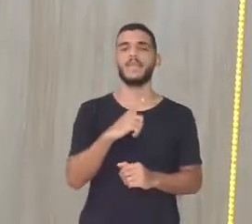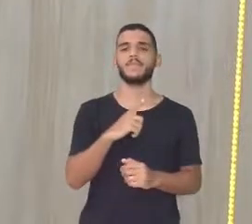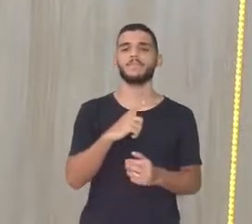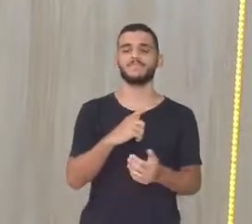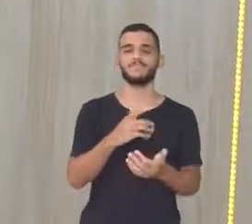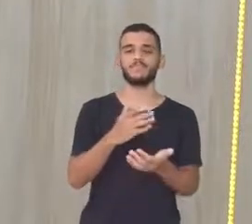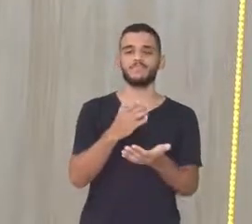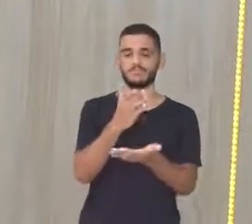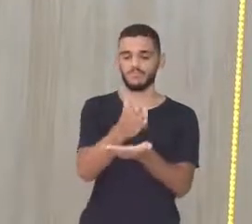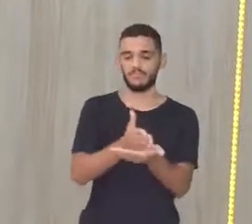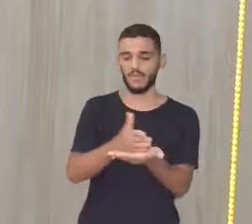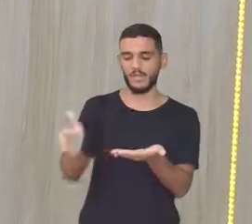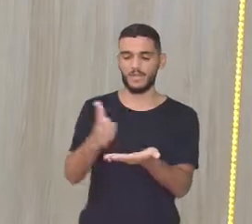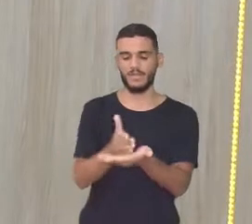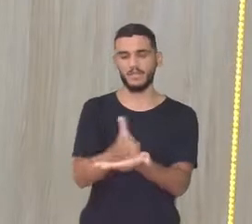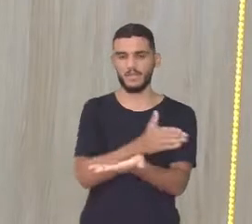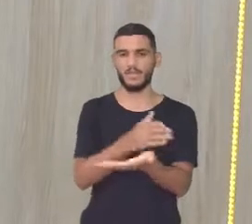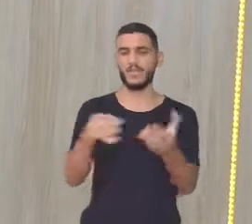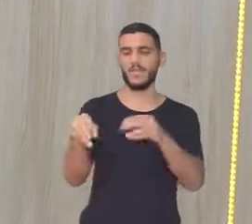Intercetera